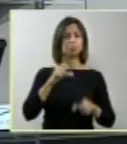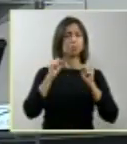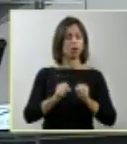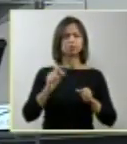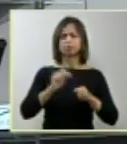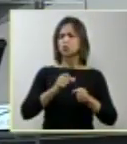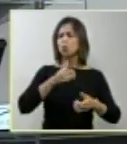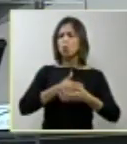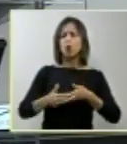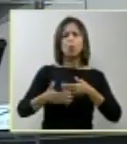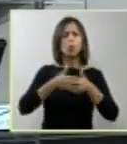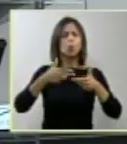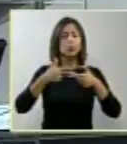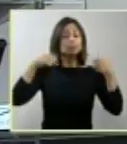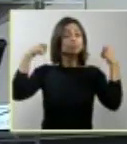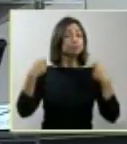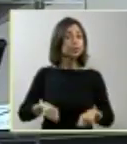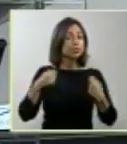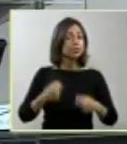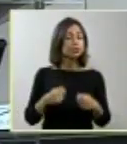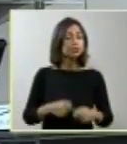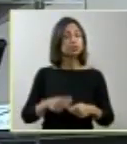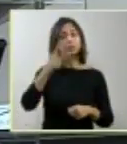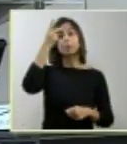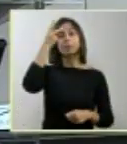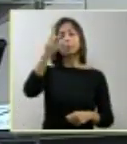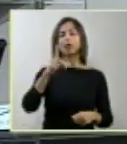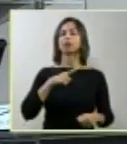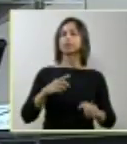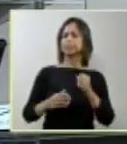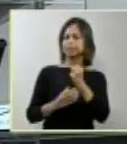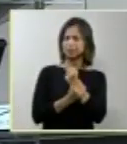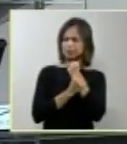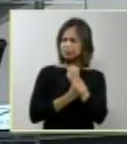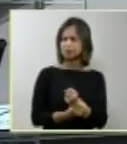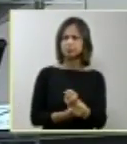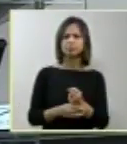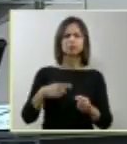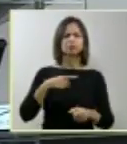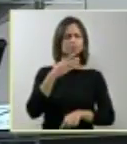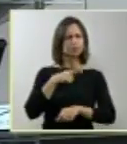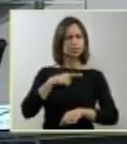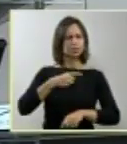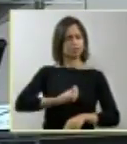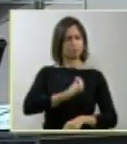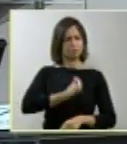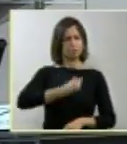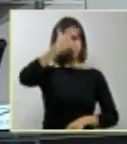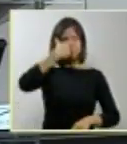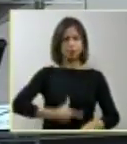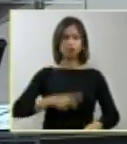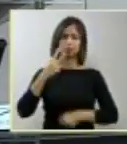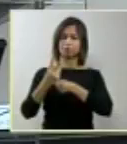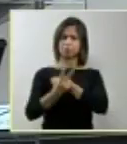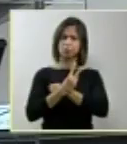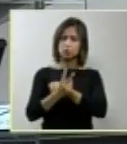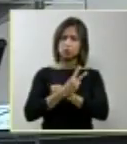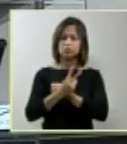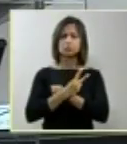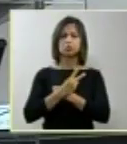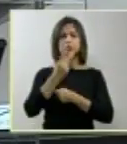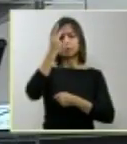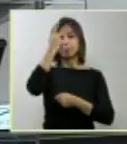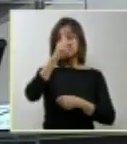medidas necessárias para assegurar o efetivo exercício desse direito pelas pessoas